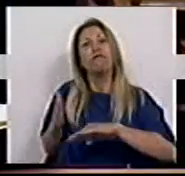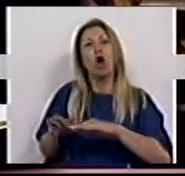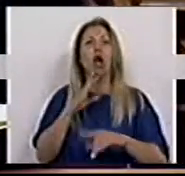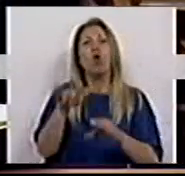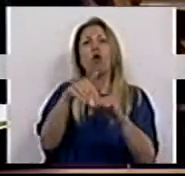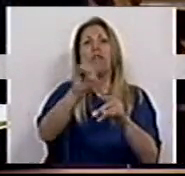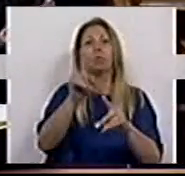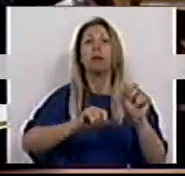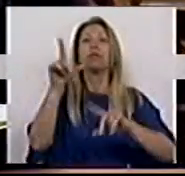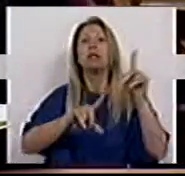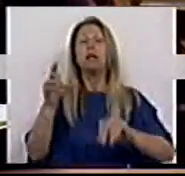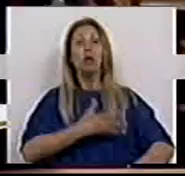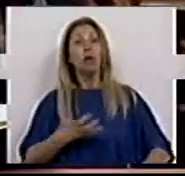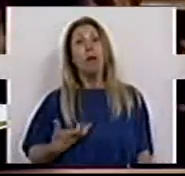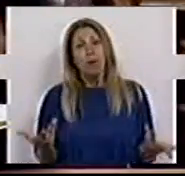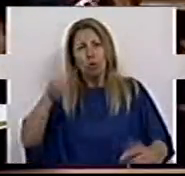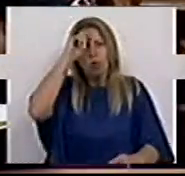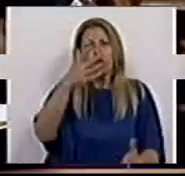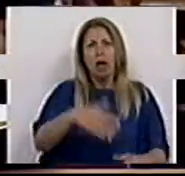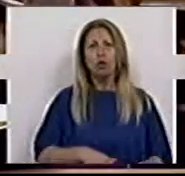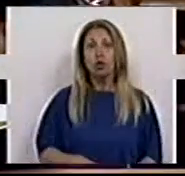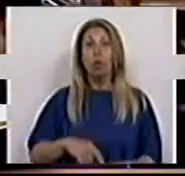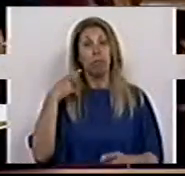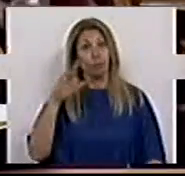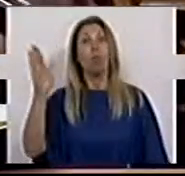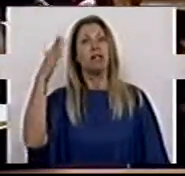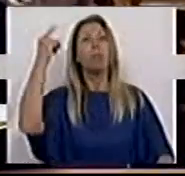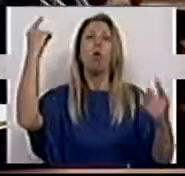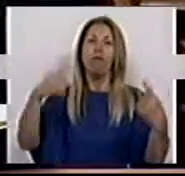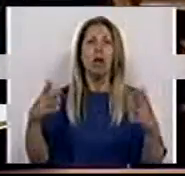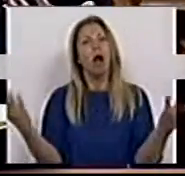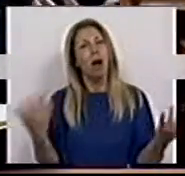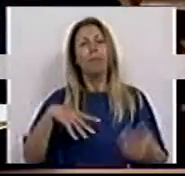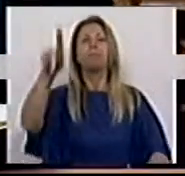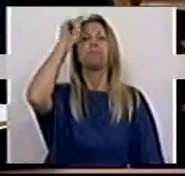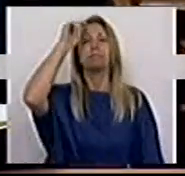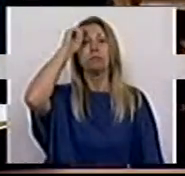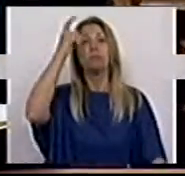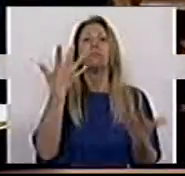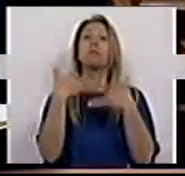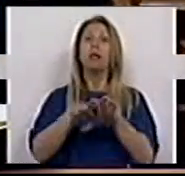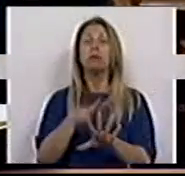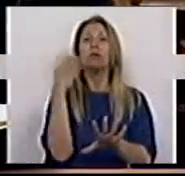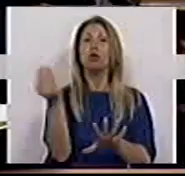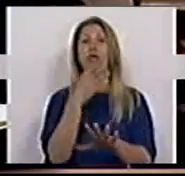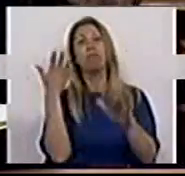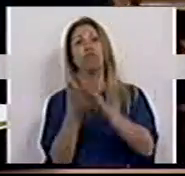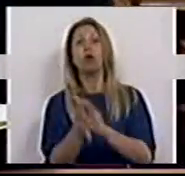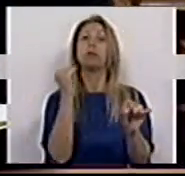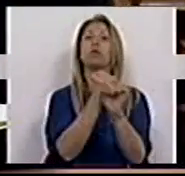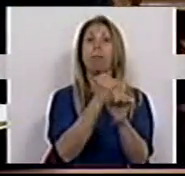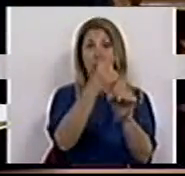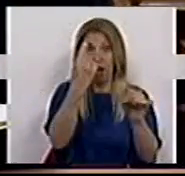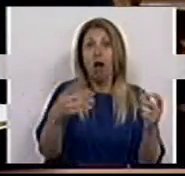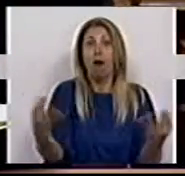estágios, é que Sr. Ministro, no princípio havia a história, os estágios são para integrar jovens no mercado de trabalho, é verdade, havia essa